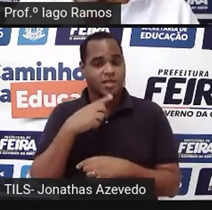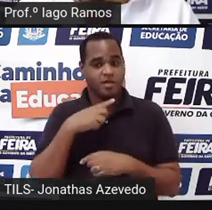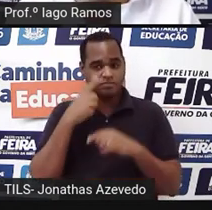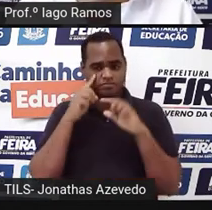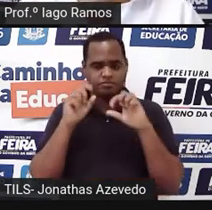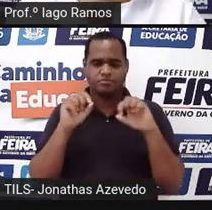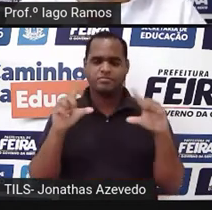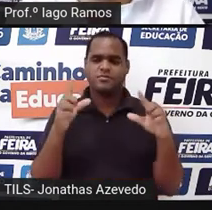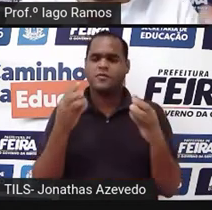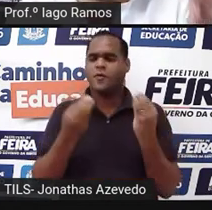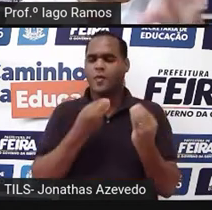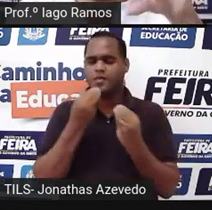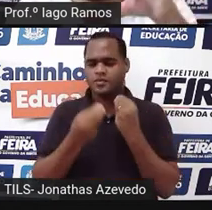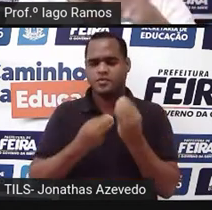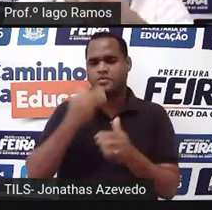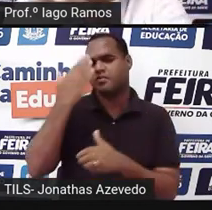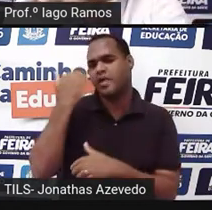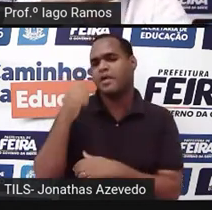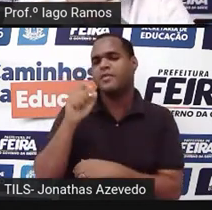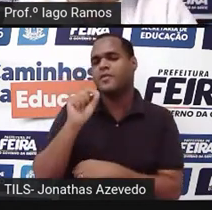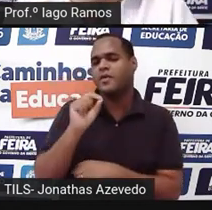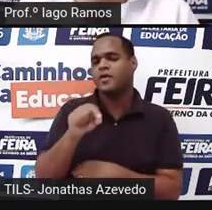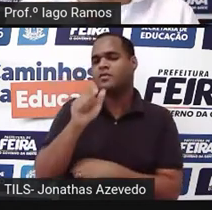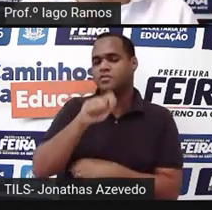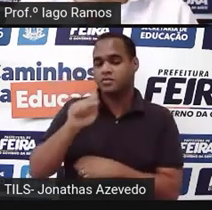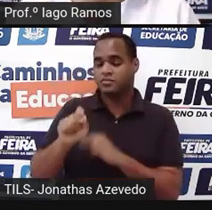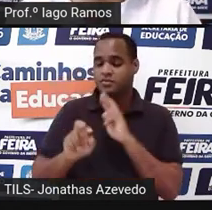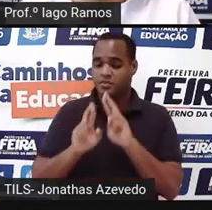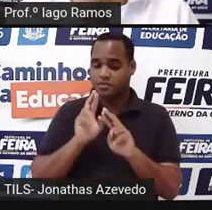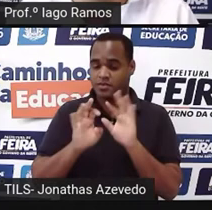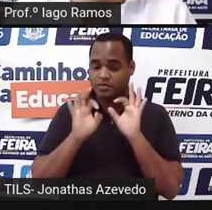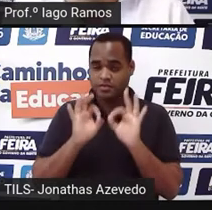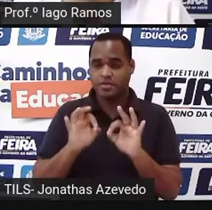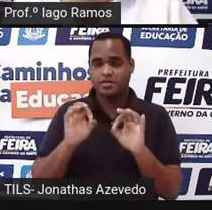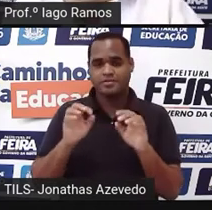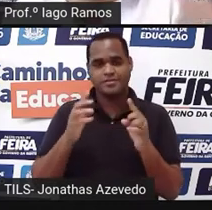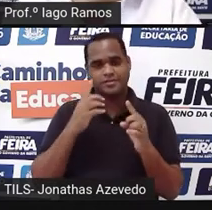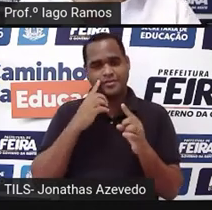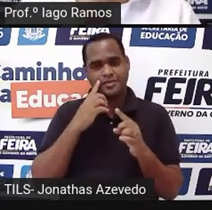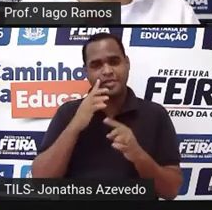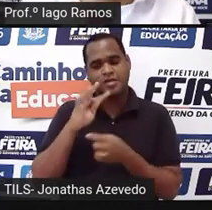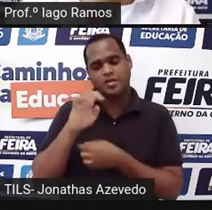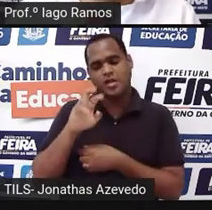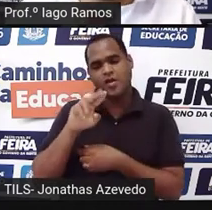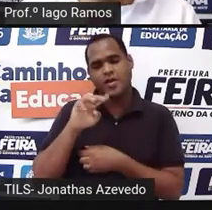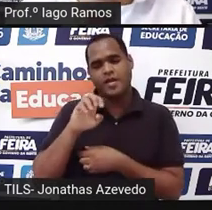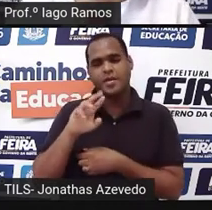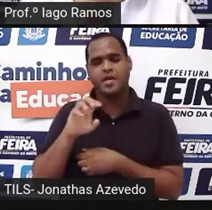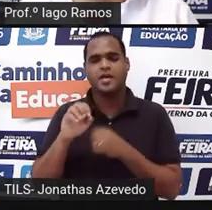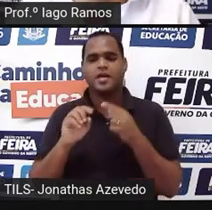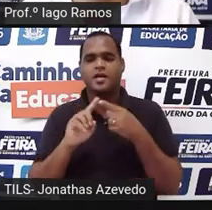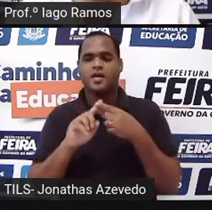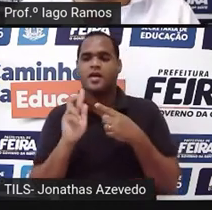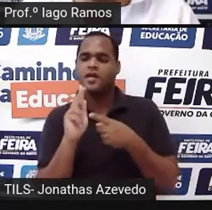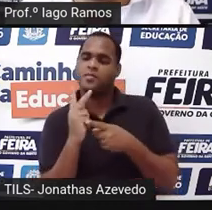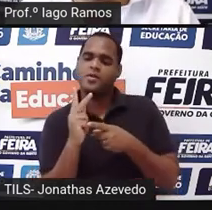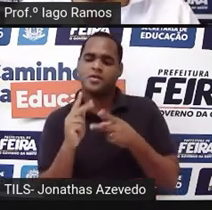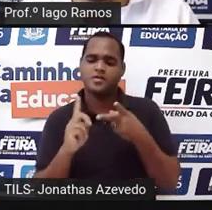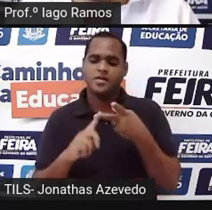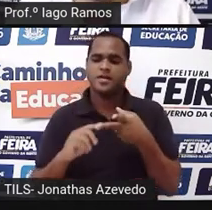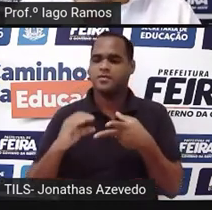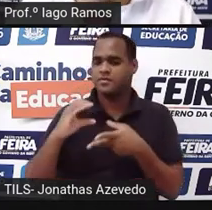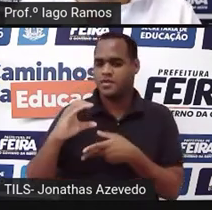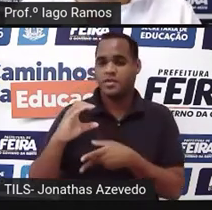saber, para escrever ali o resultado do teorema de Pitágoras, quem é a hipotenusa e quem são os catetos.